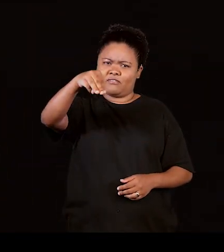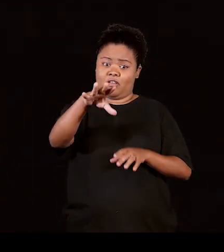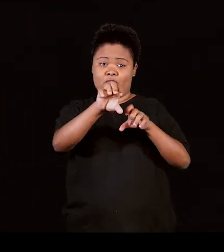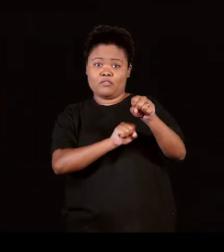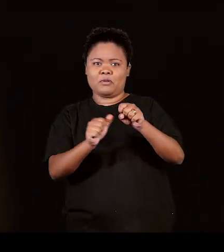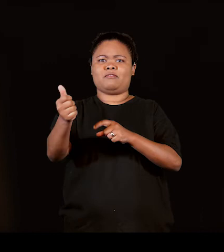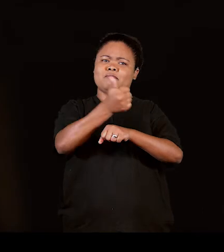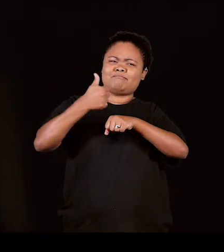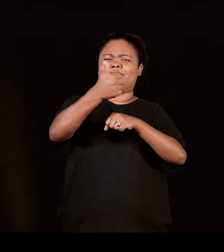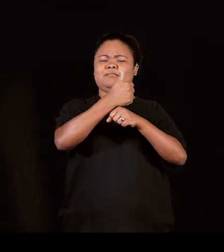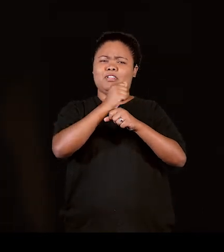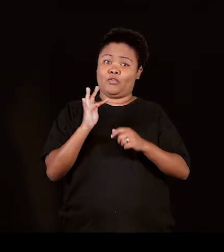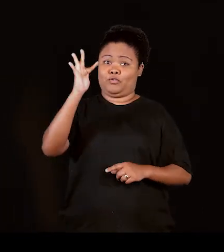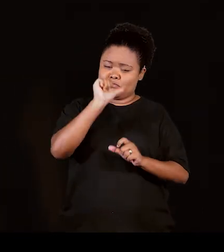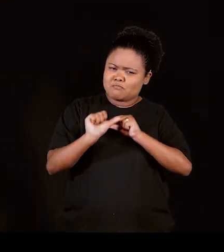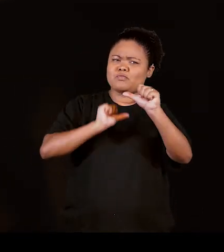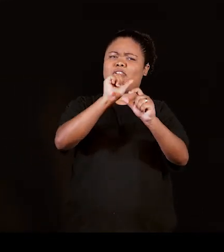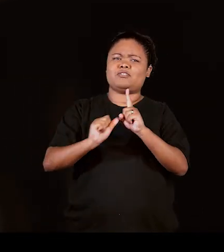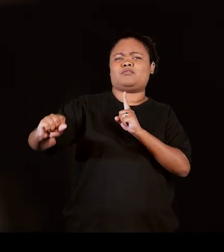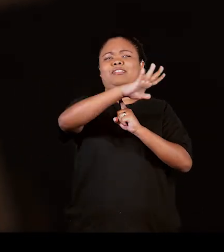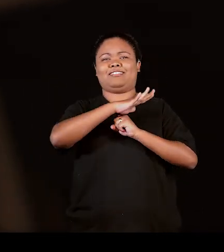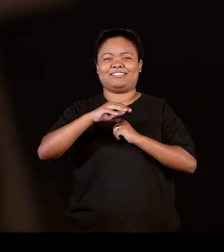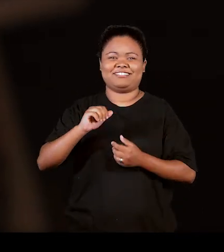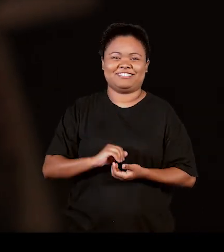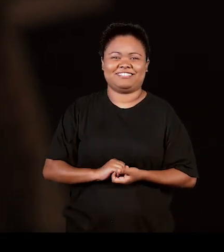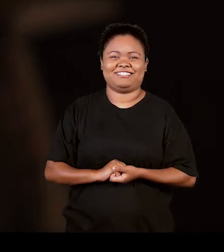Vem pra FAN. Formando profissionais para transformar a sociedade. Vem